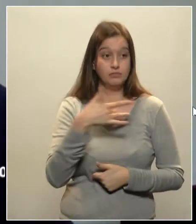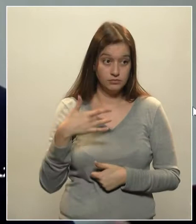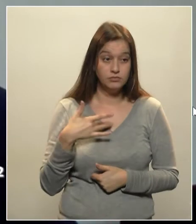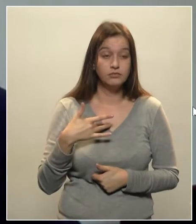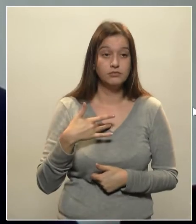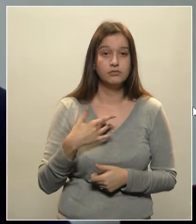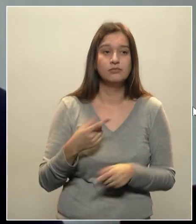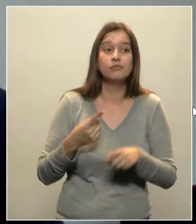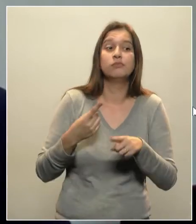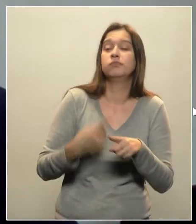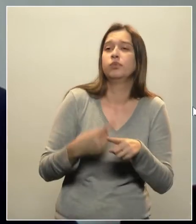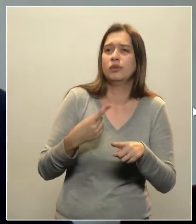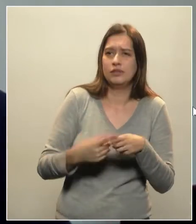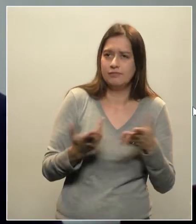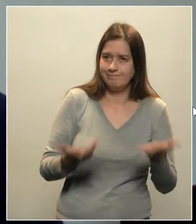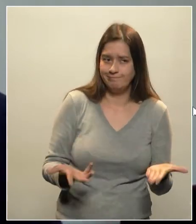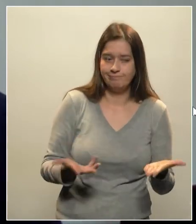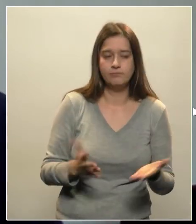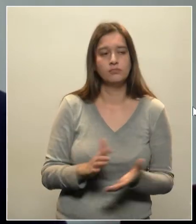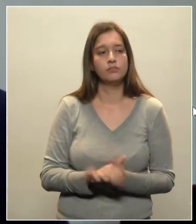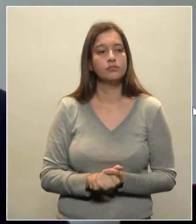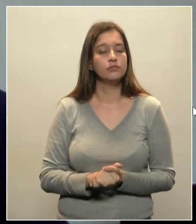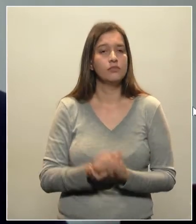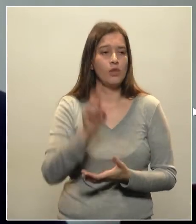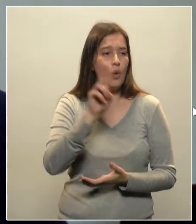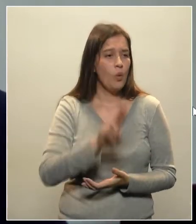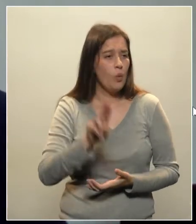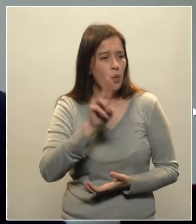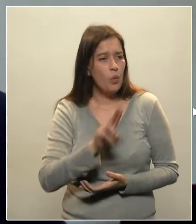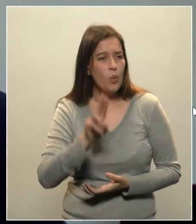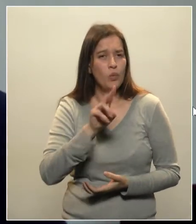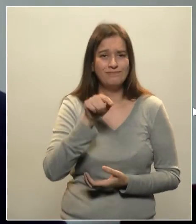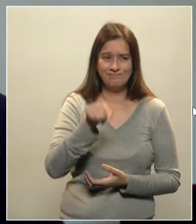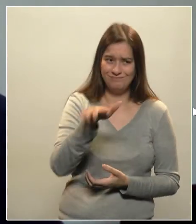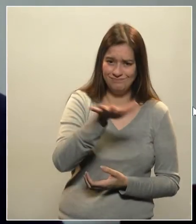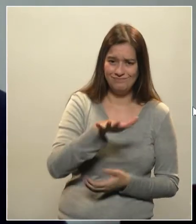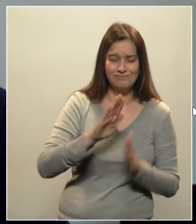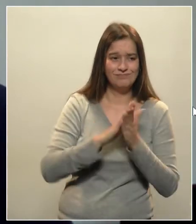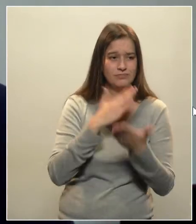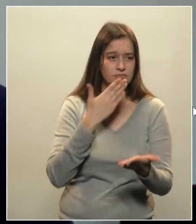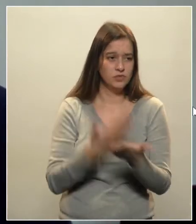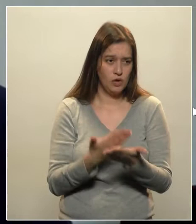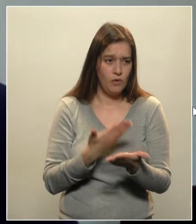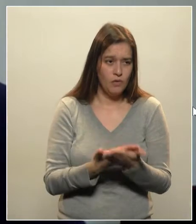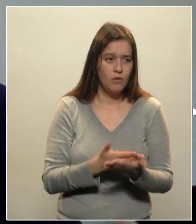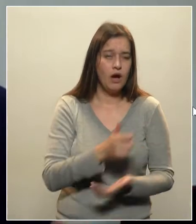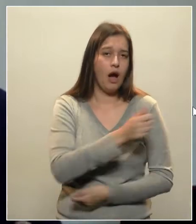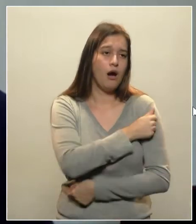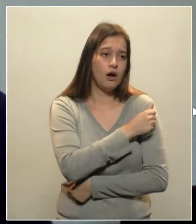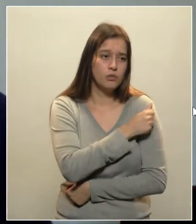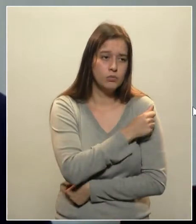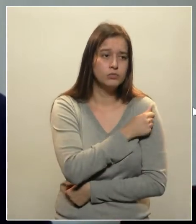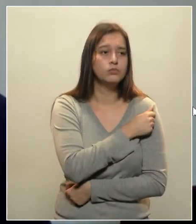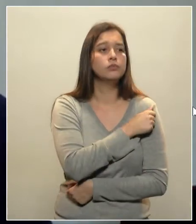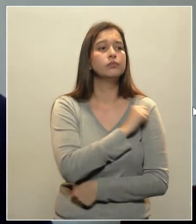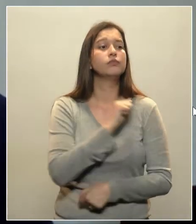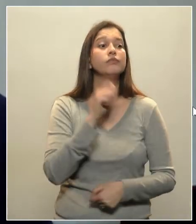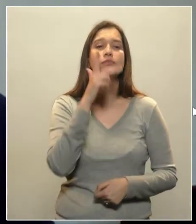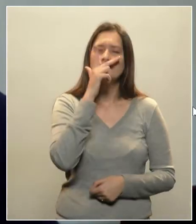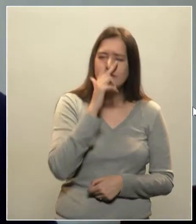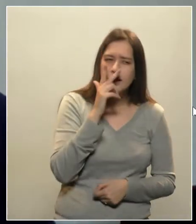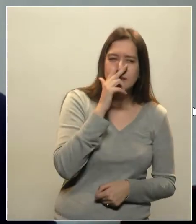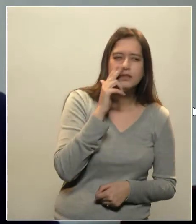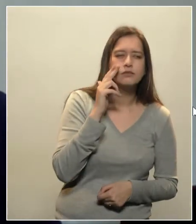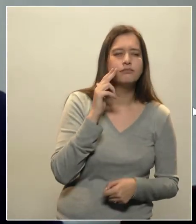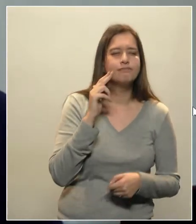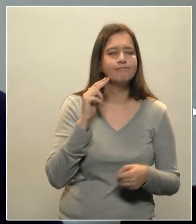Porque usar essas escolas, esses estudantes, esses profissionais dessas escolas, como uma espécie de